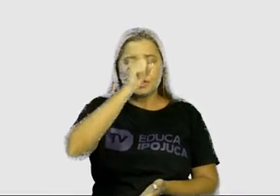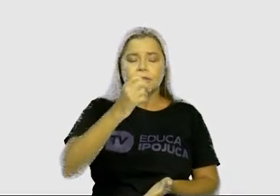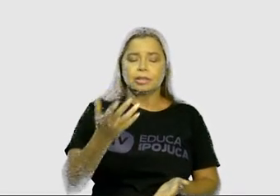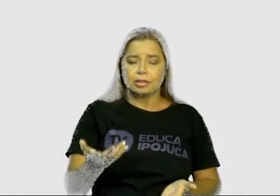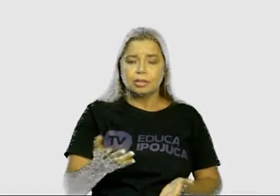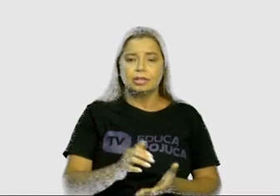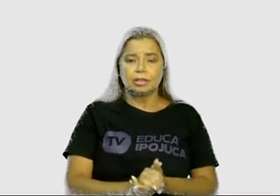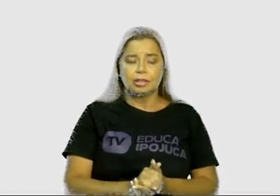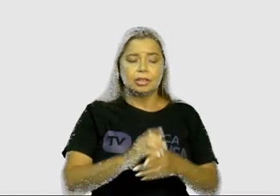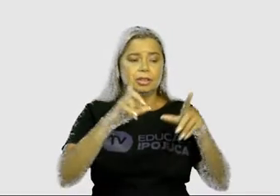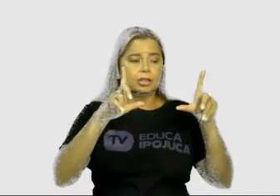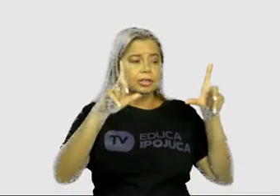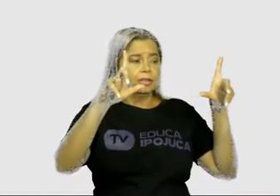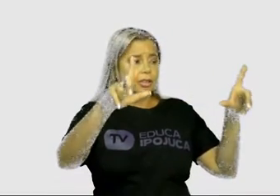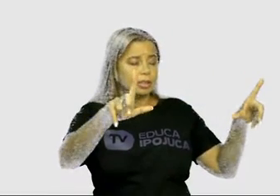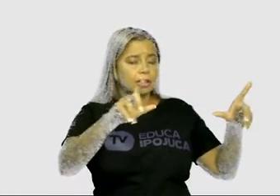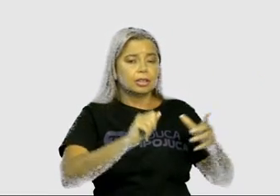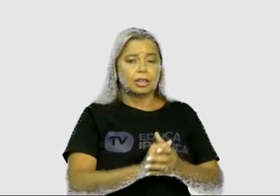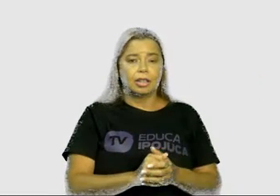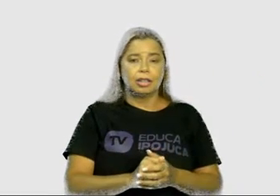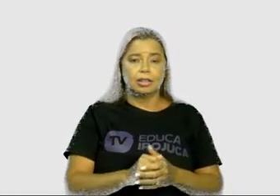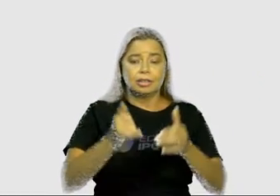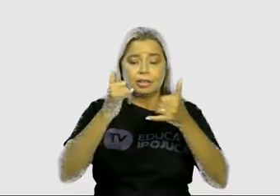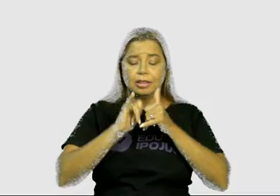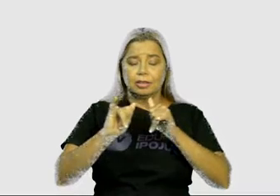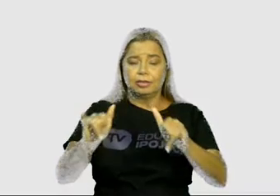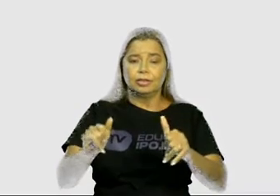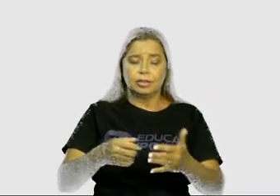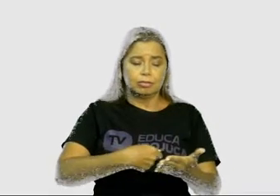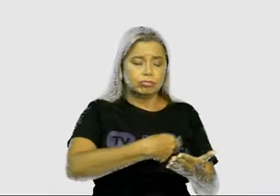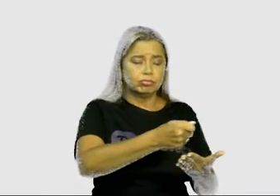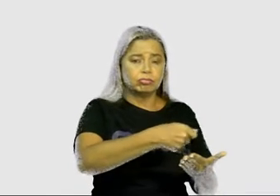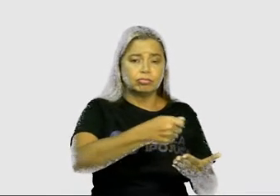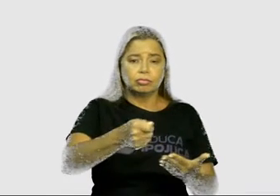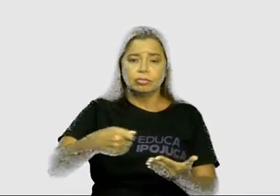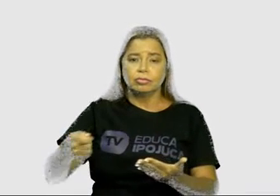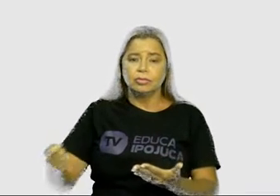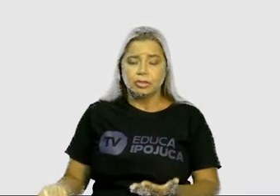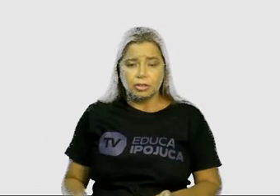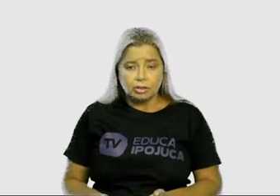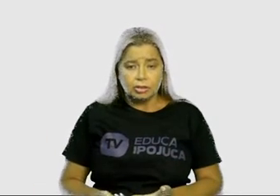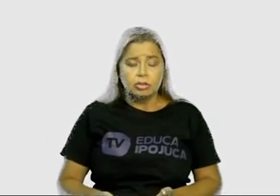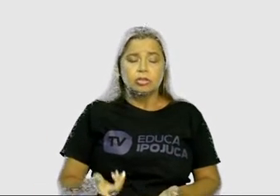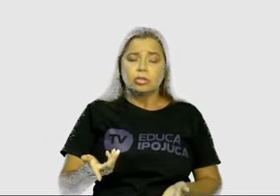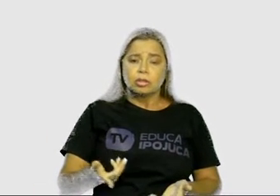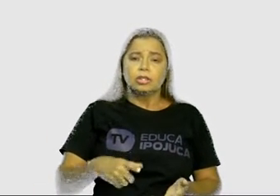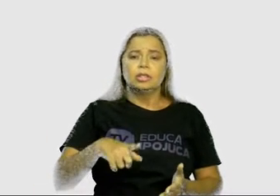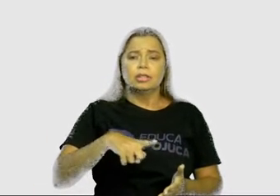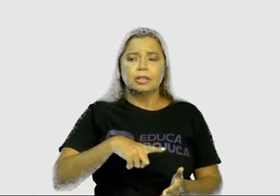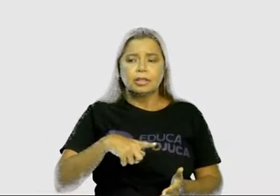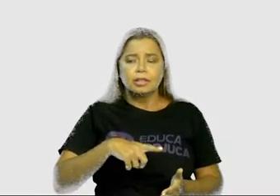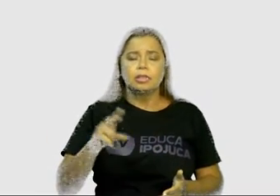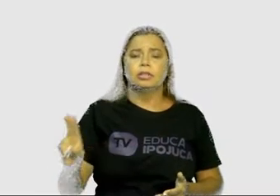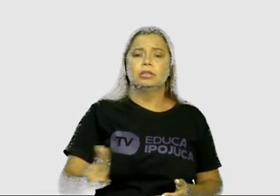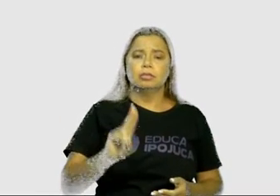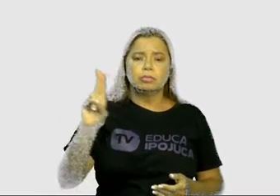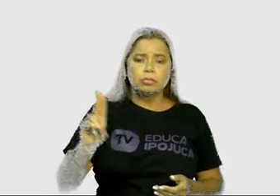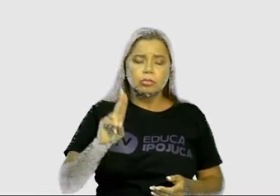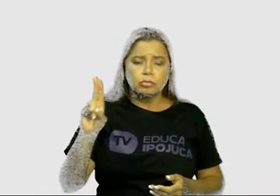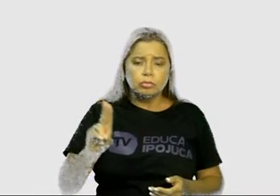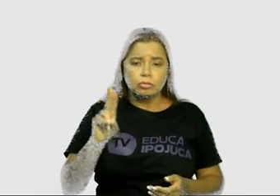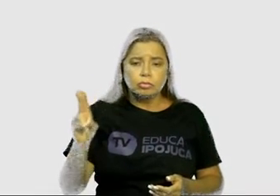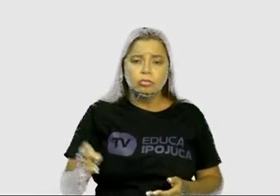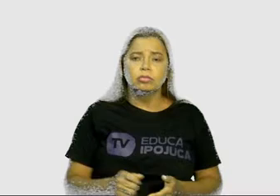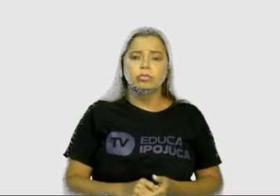leituras de cartazes, avisos e folhetos, que cada um tem uma finalidade, ele